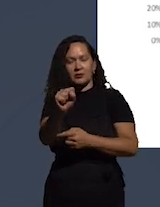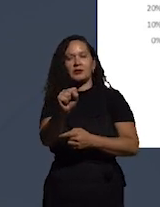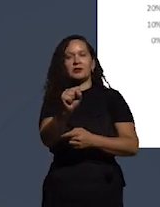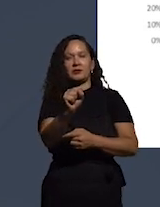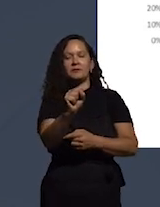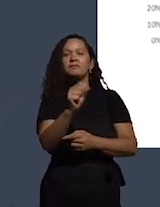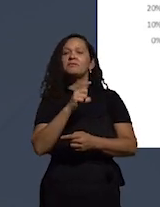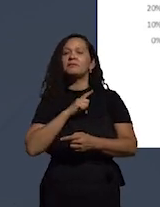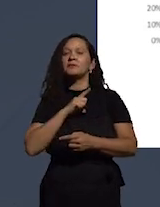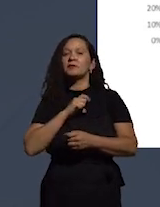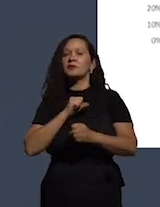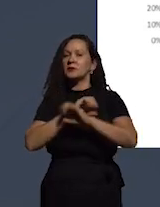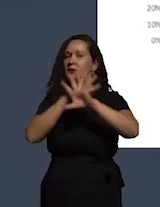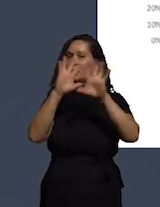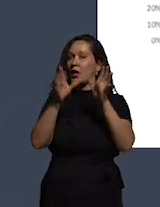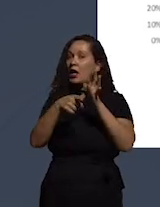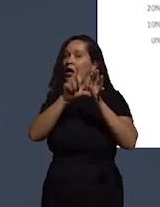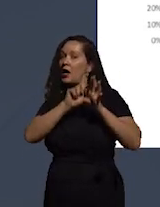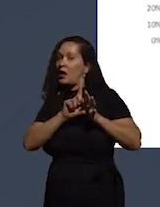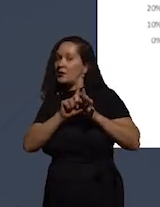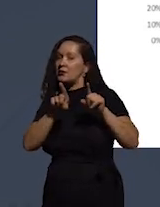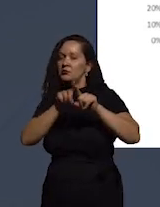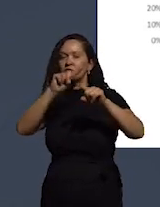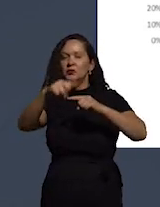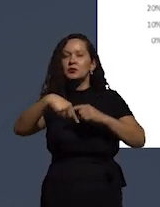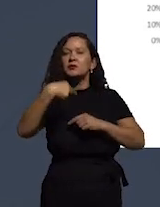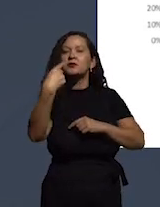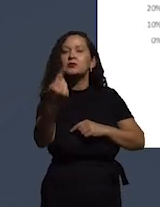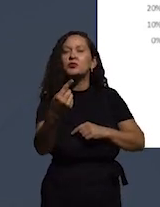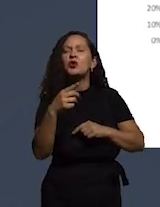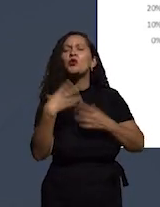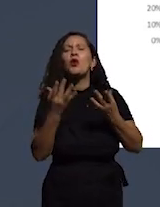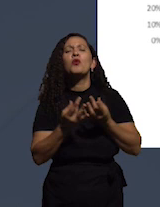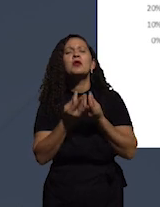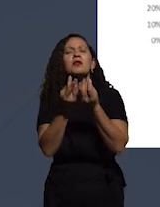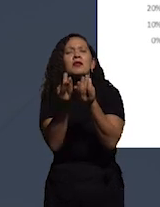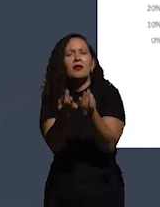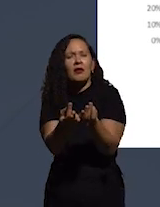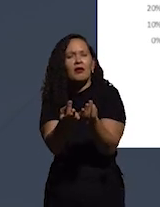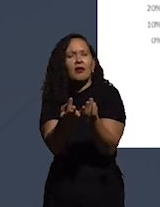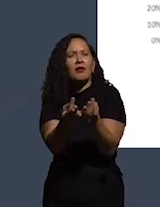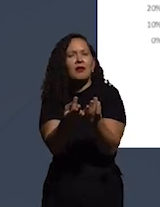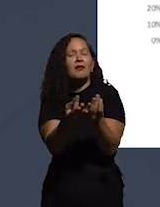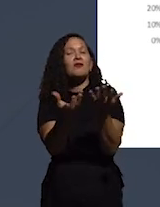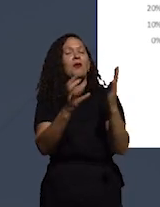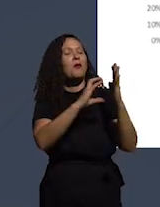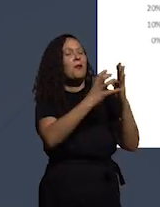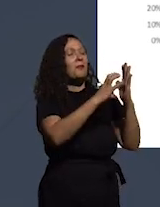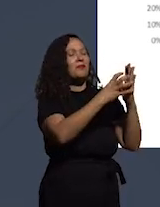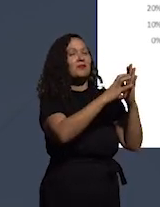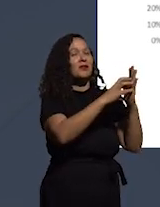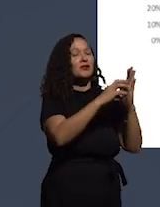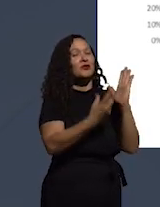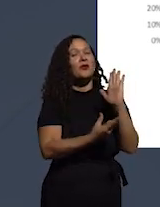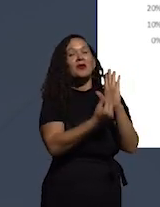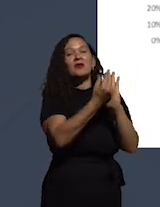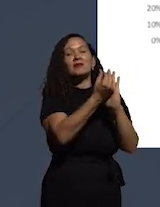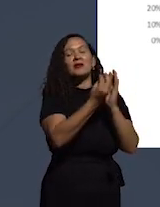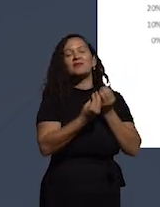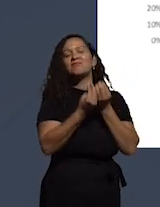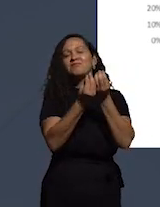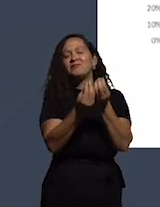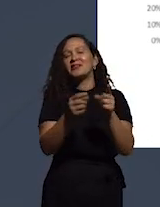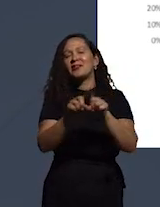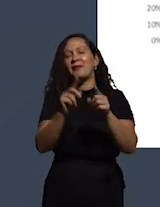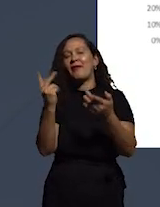existe transparência antes e transparência depois, vocês sabem quem doa a esses partidos e o que acontece com os políticos.